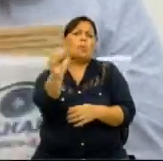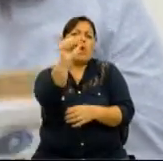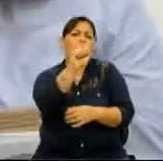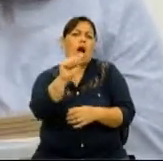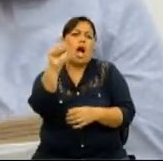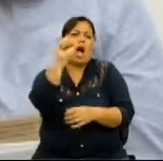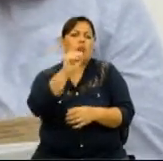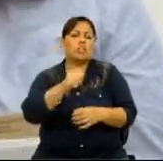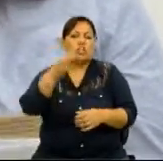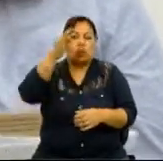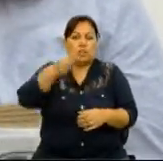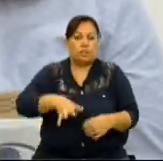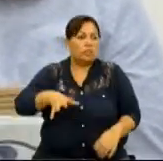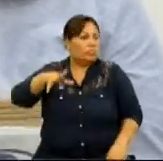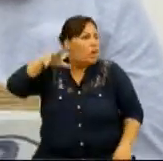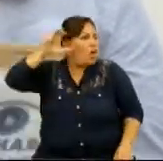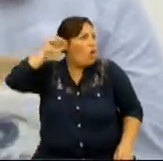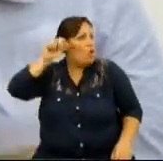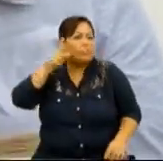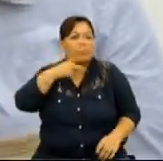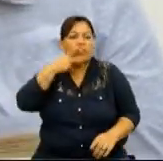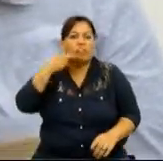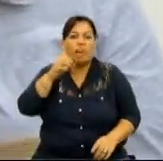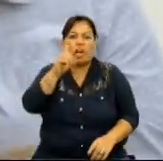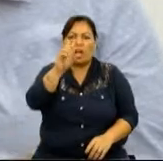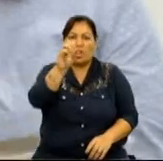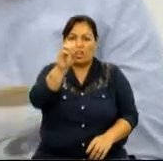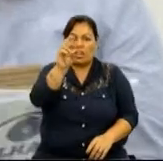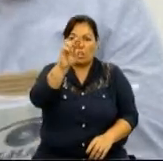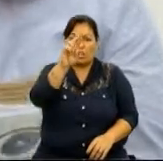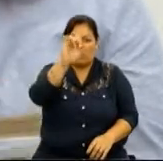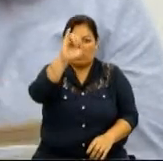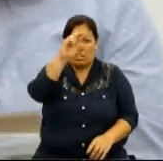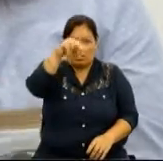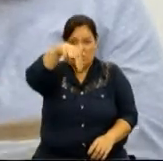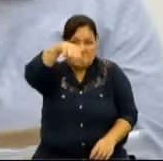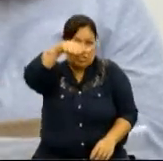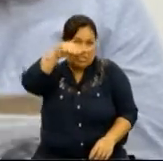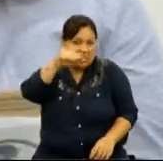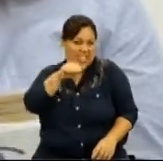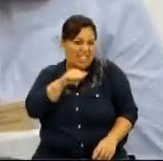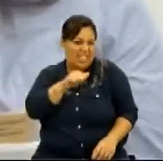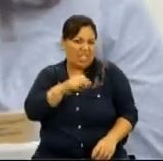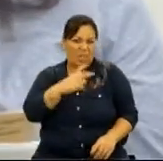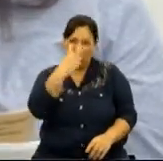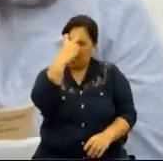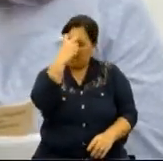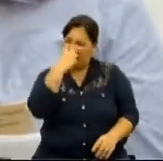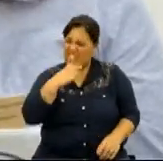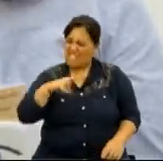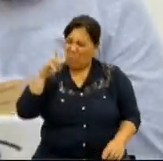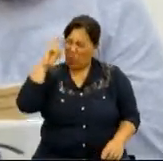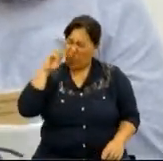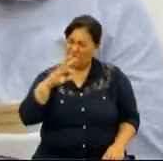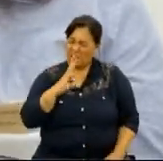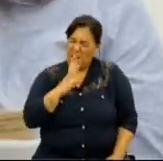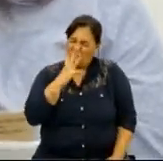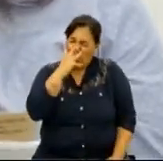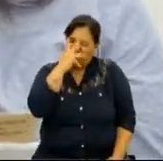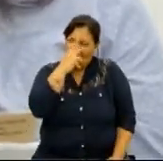fundação que vocês com certeza já ouviram falar, Dorina Noil para Cegos, uma história